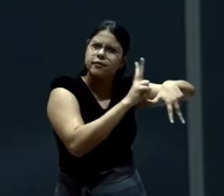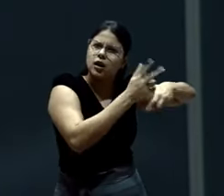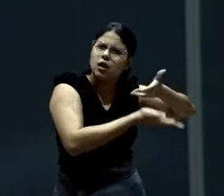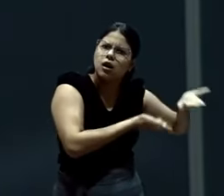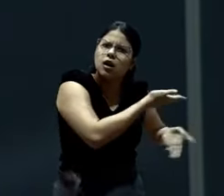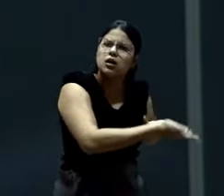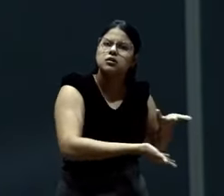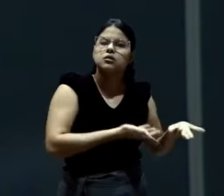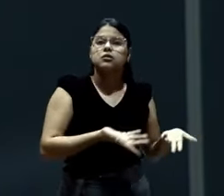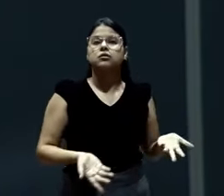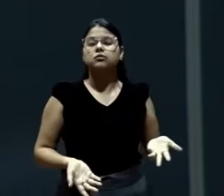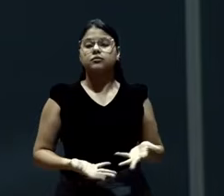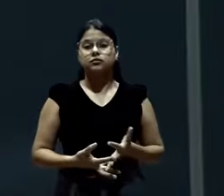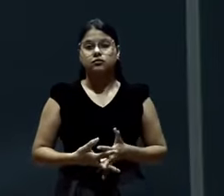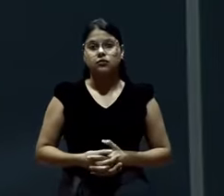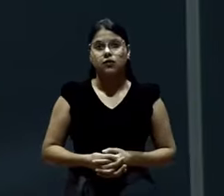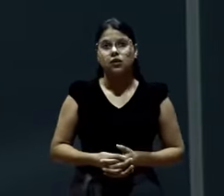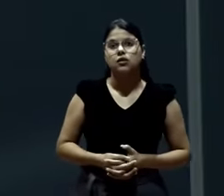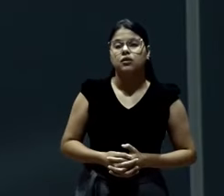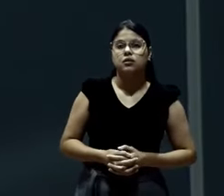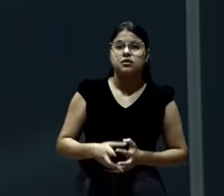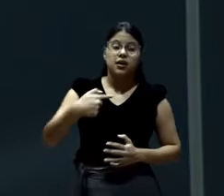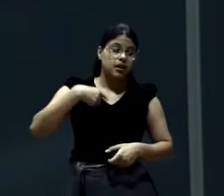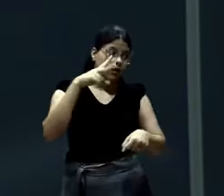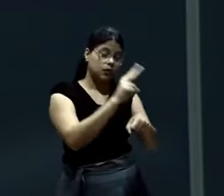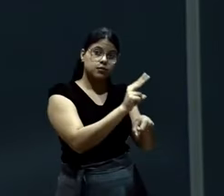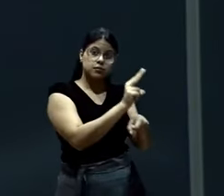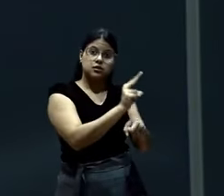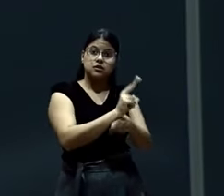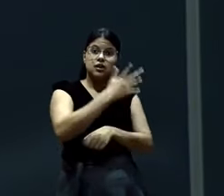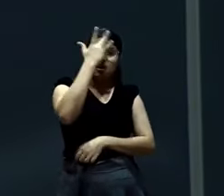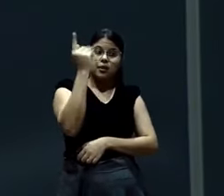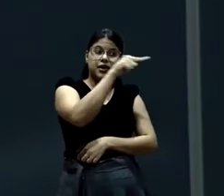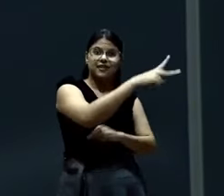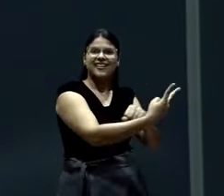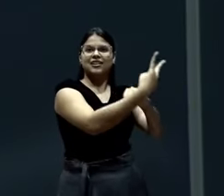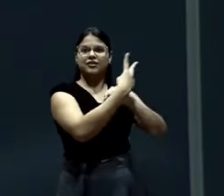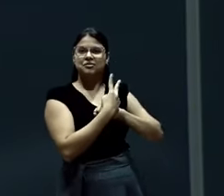Porque se eu fizer isso. Amanhã. Quando quiserem fazer comigo. E vão querer.